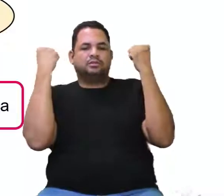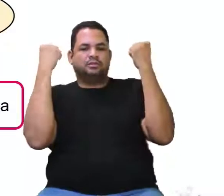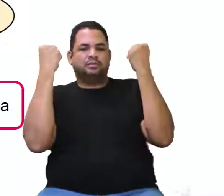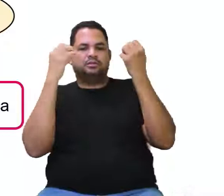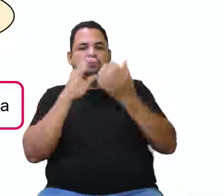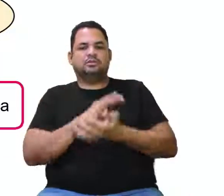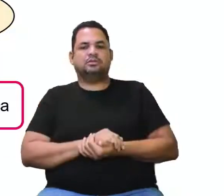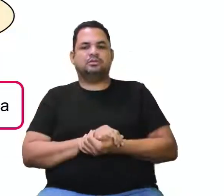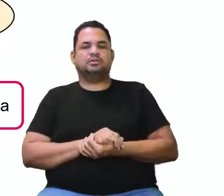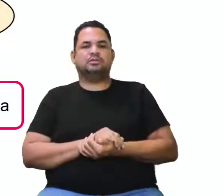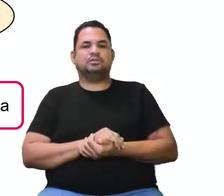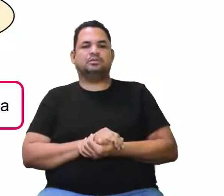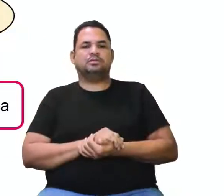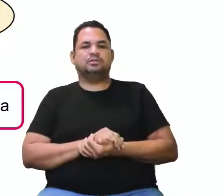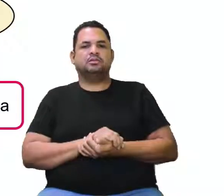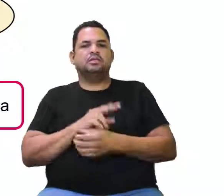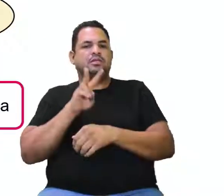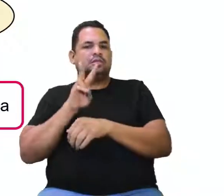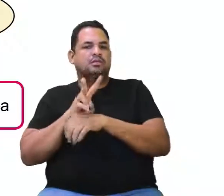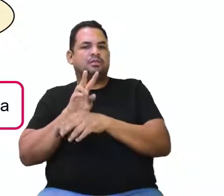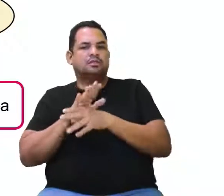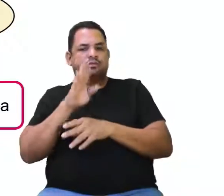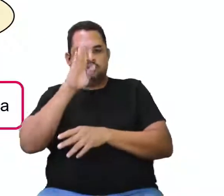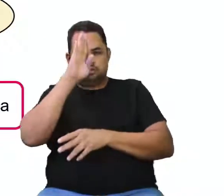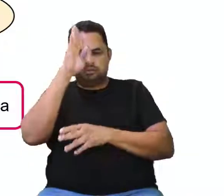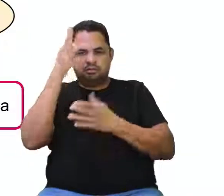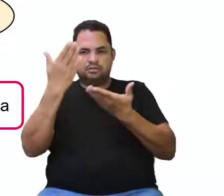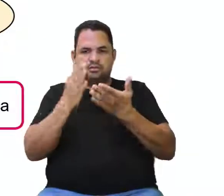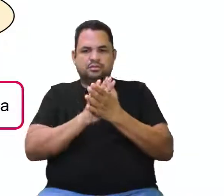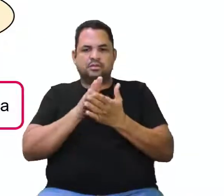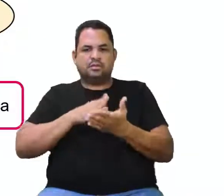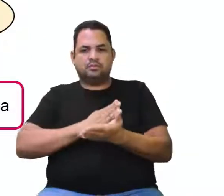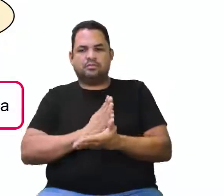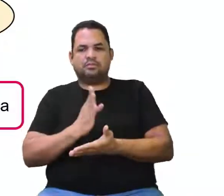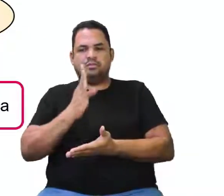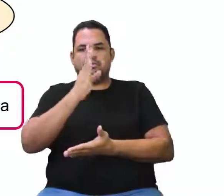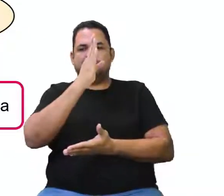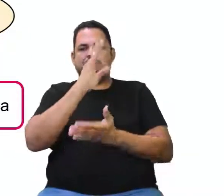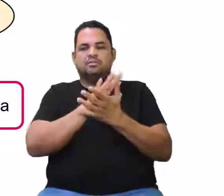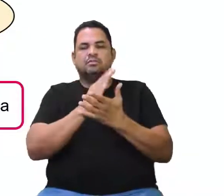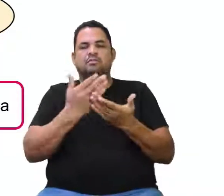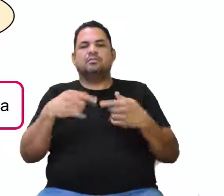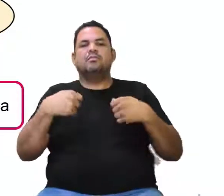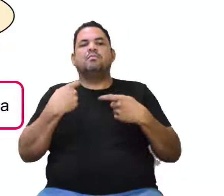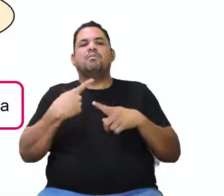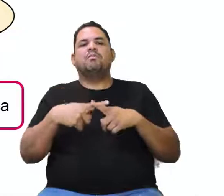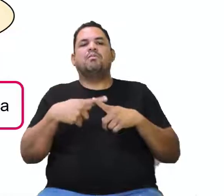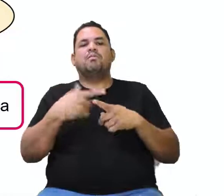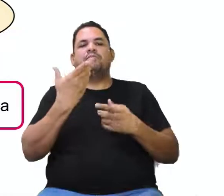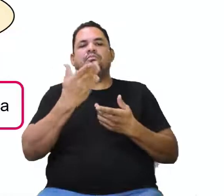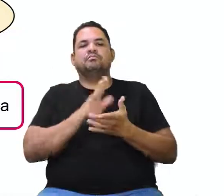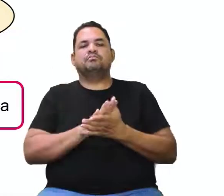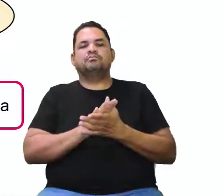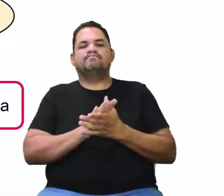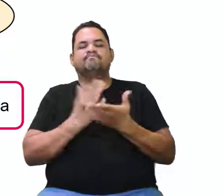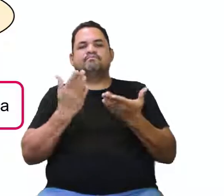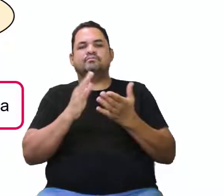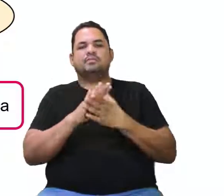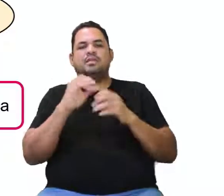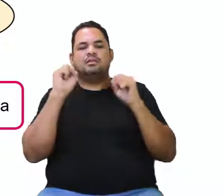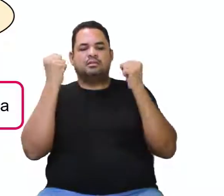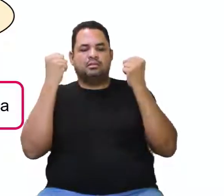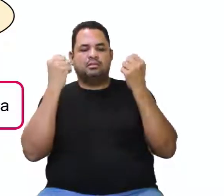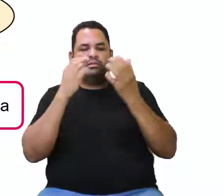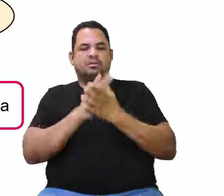físico nessa prevenção, principalmente dos desvios posturais, porque o exercício físico vai ajudar no